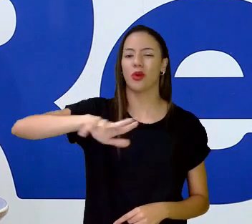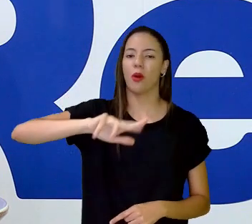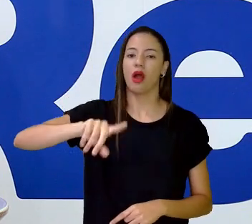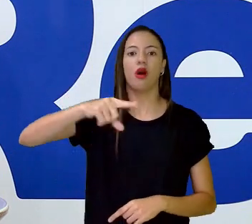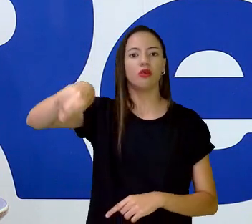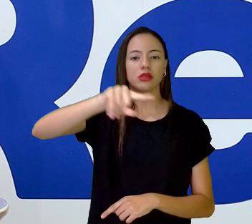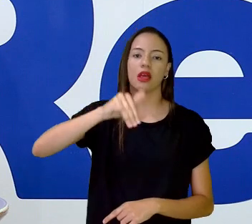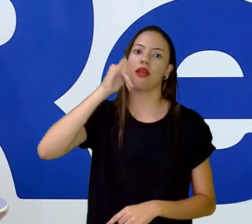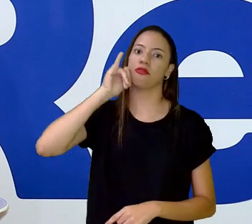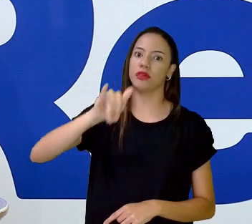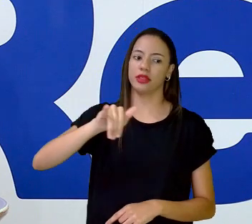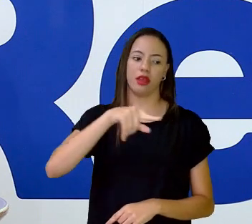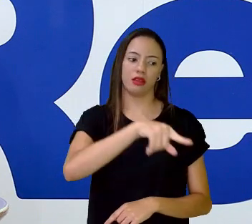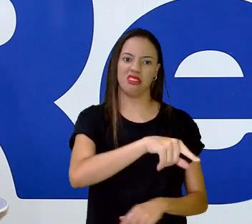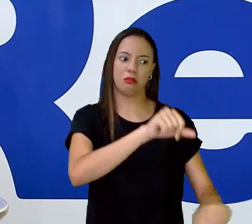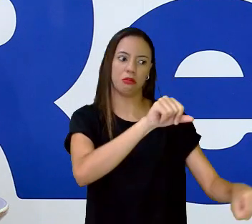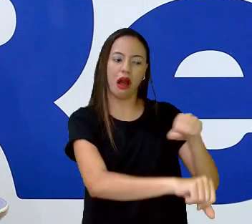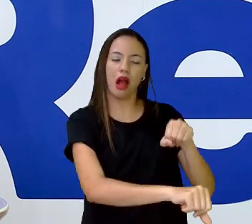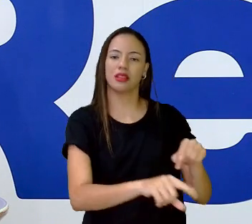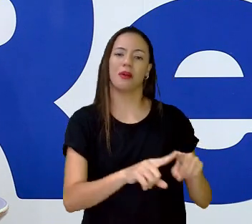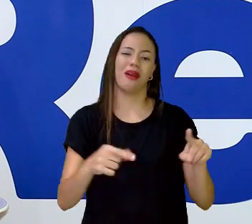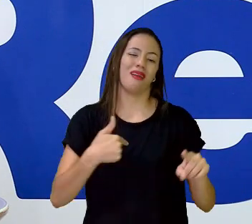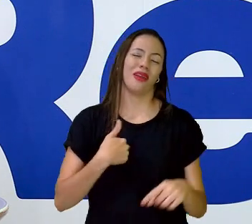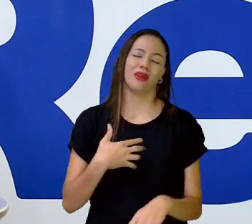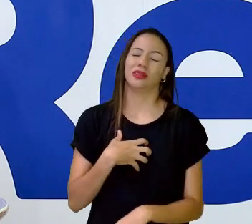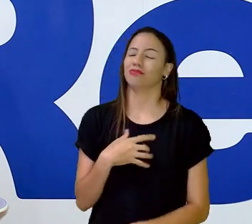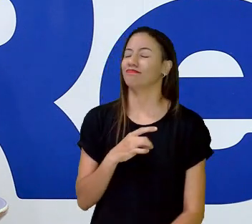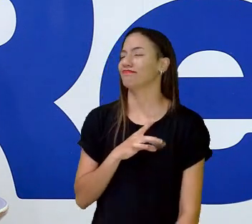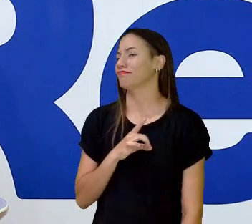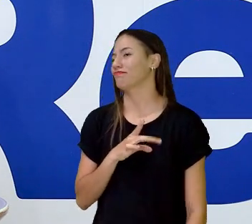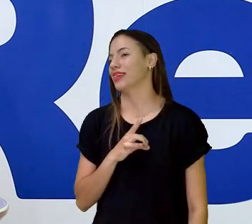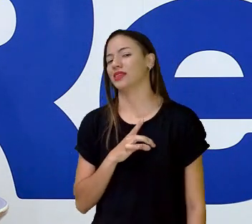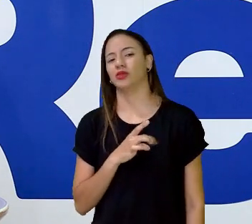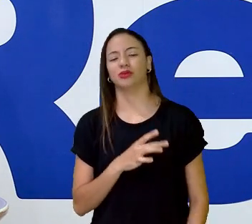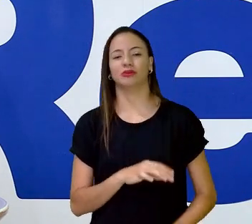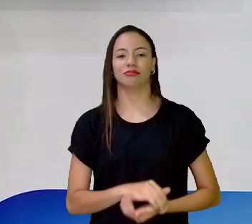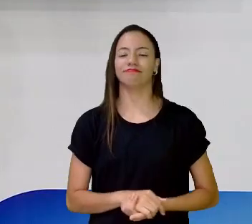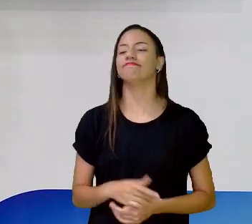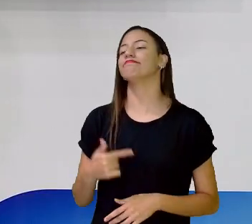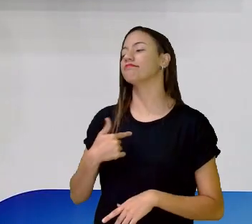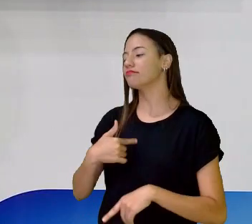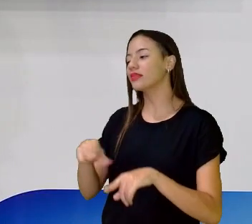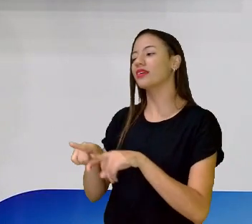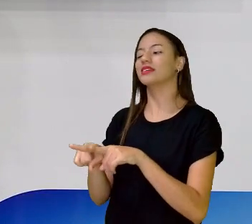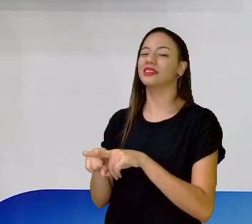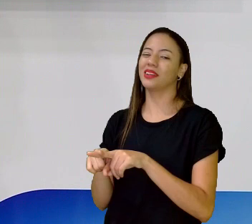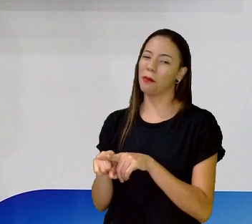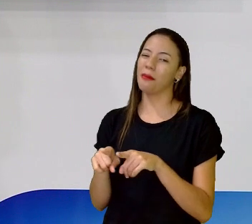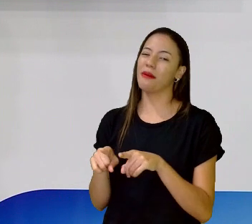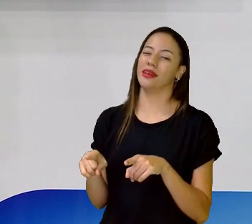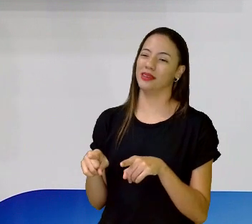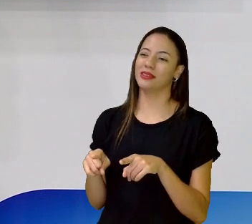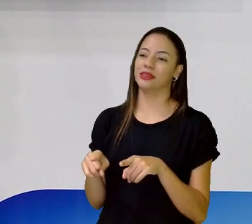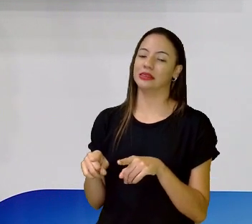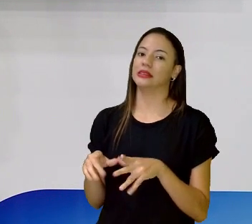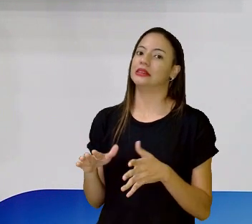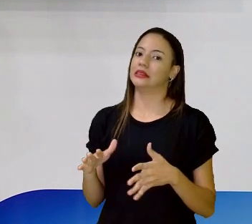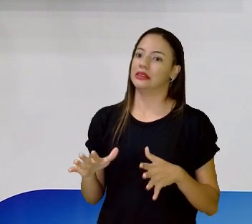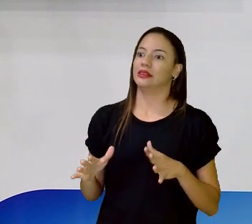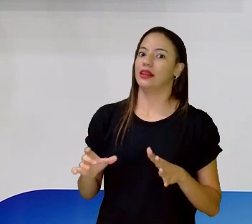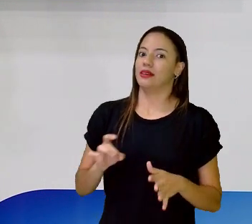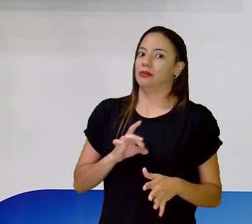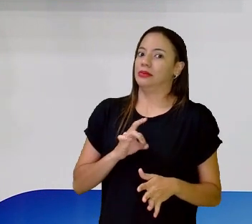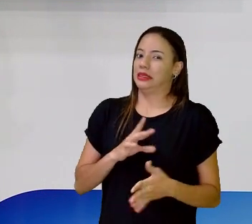maldade que está com o bichinho, mas se eu saio correndo, eu saio, eu tenho muito medo. Não sei por quê. Eu também tenho algumas restrições em relação aos animais.